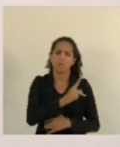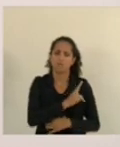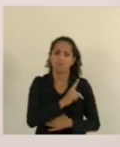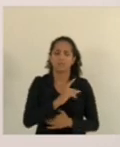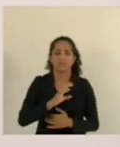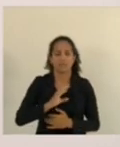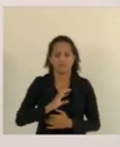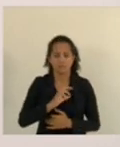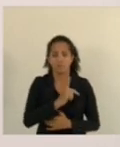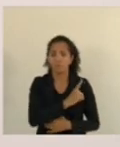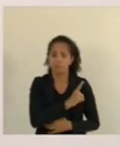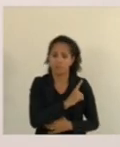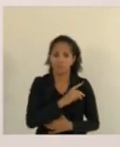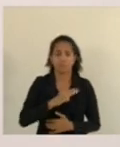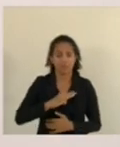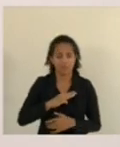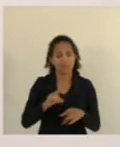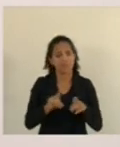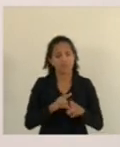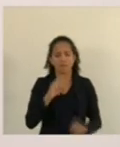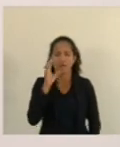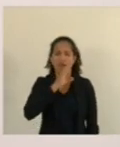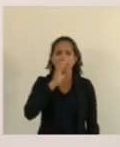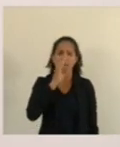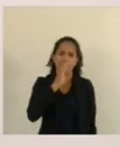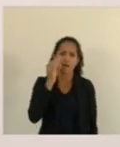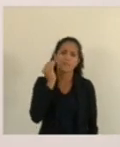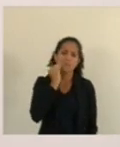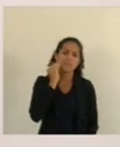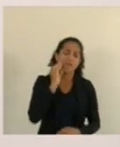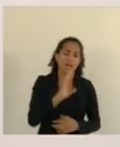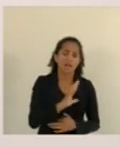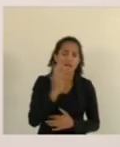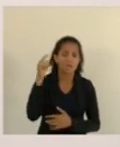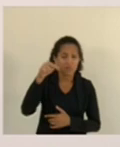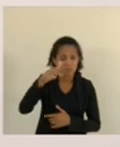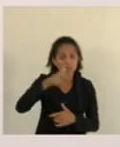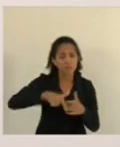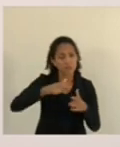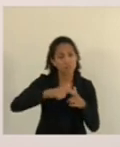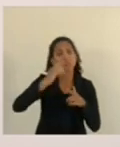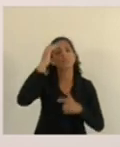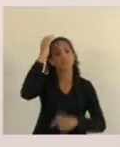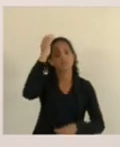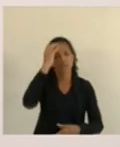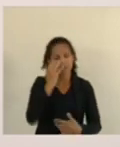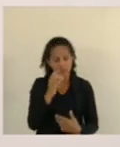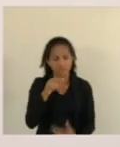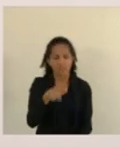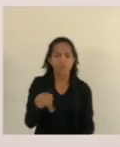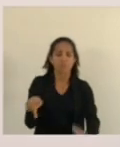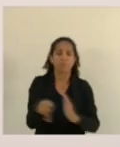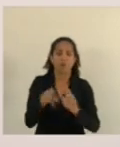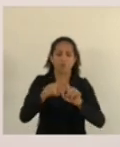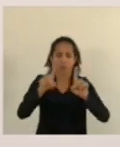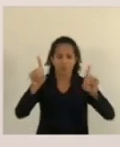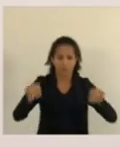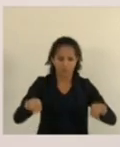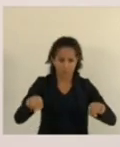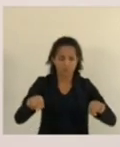e da Polícia Militar e que resolva essa questão relativa aos funcionários